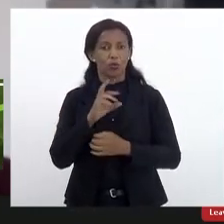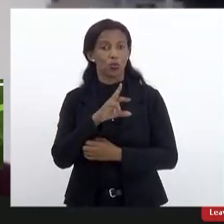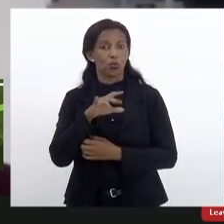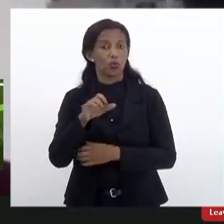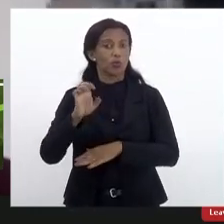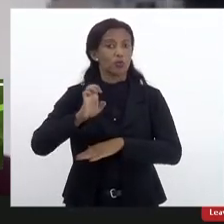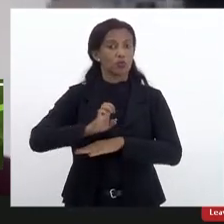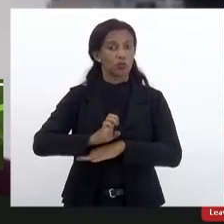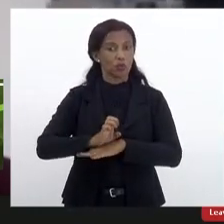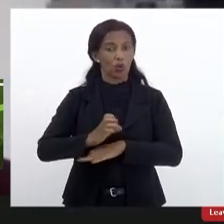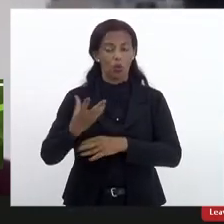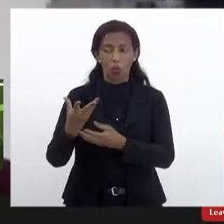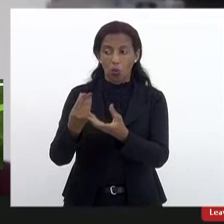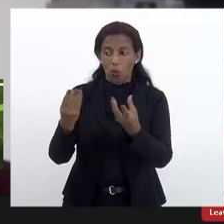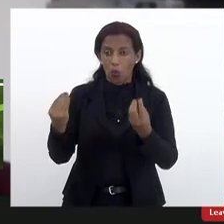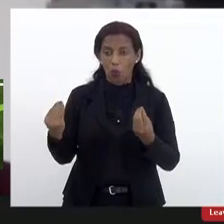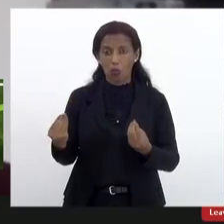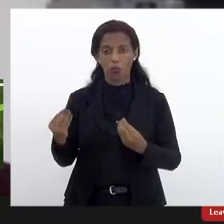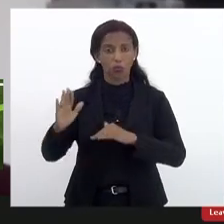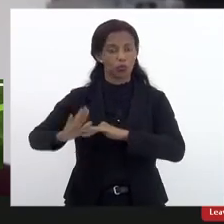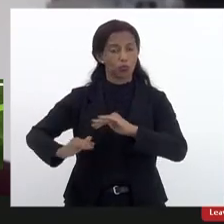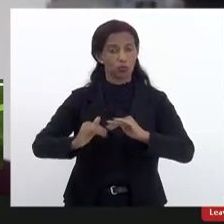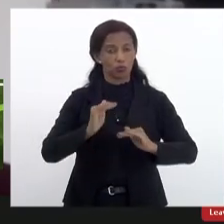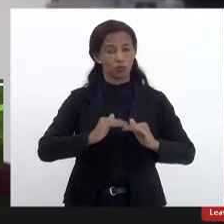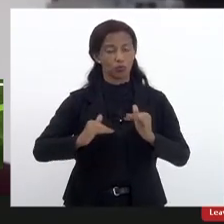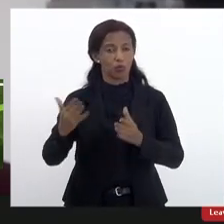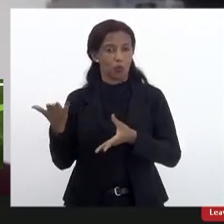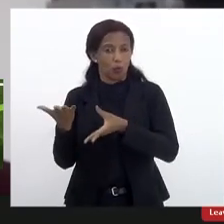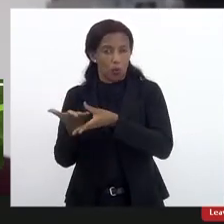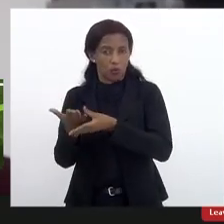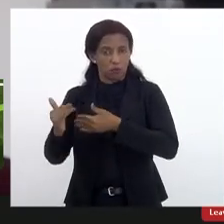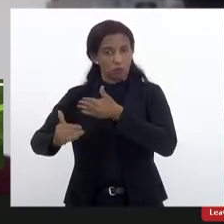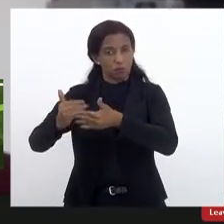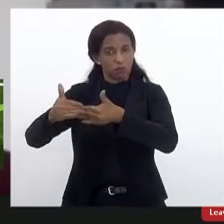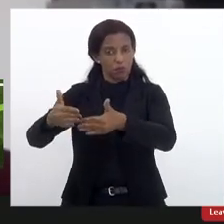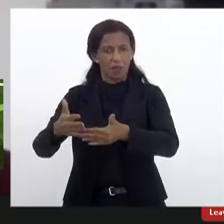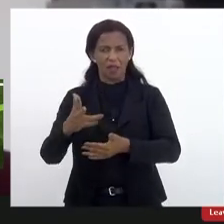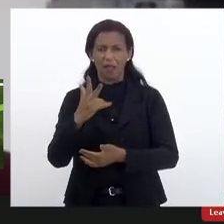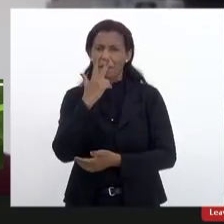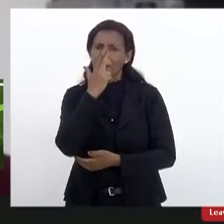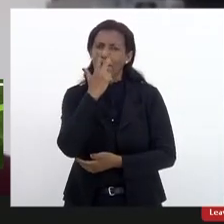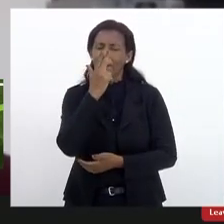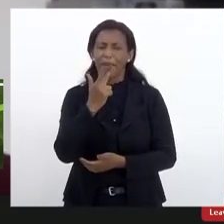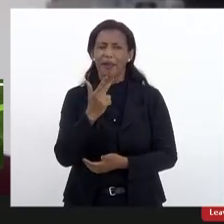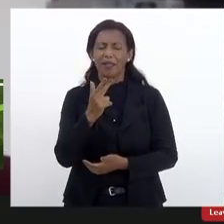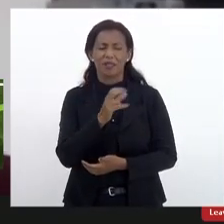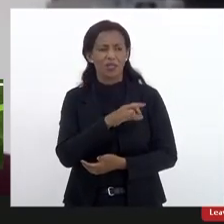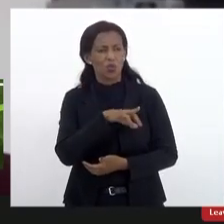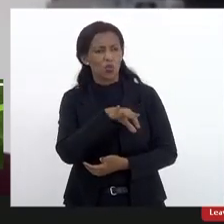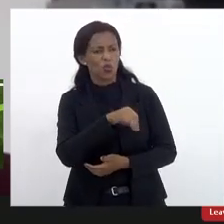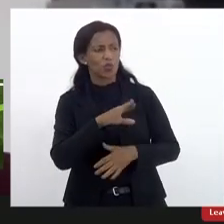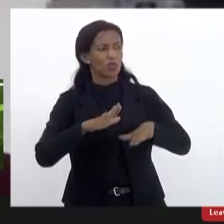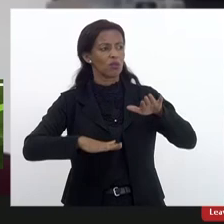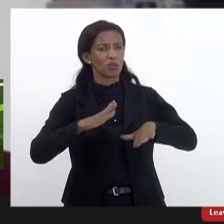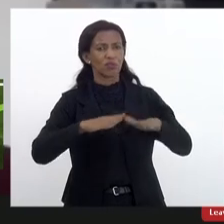estadual com os muitos atores desse processo às vezes me parece que o conselho fica bastante